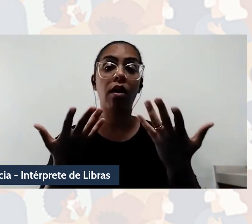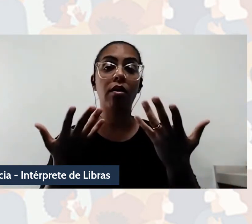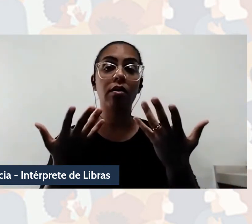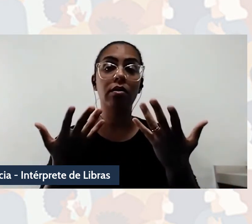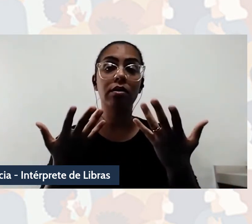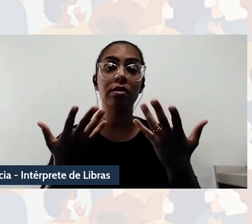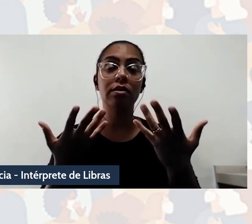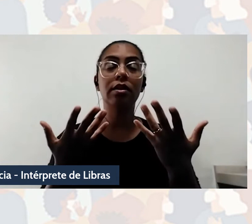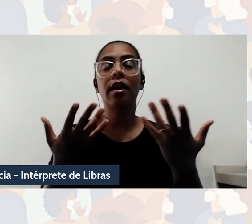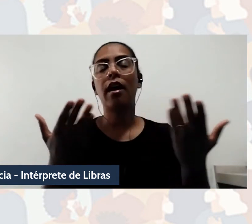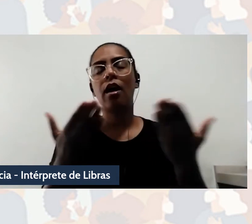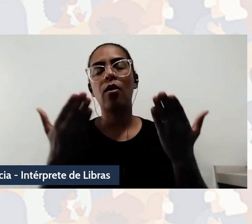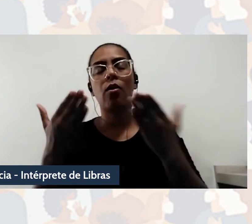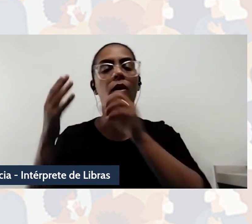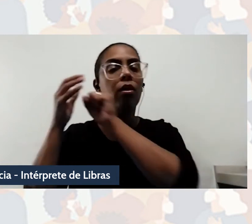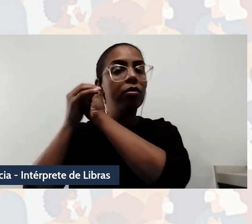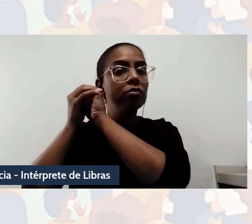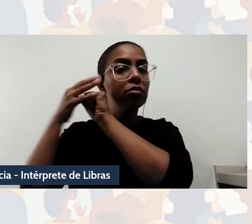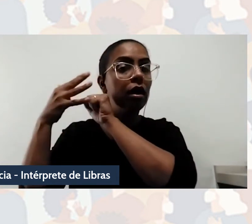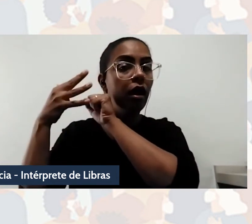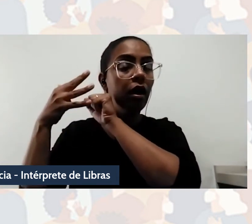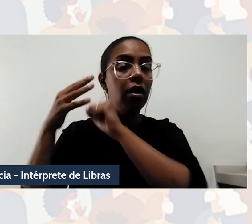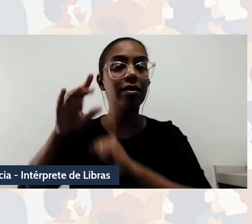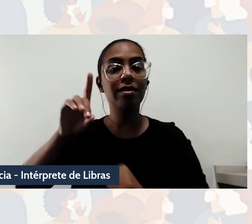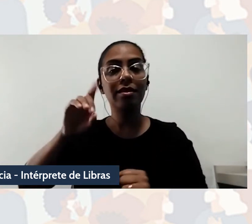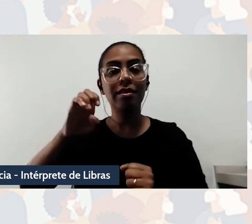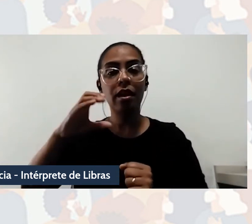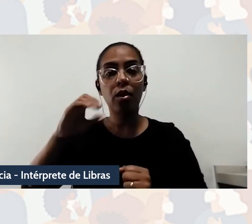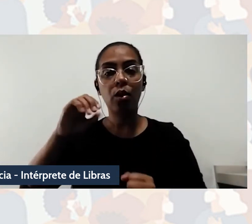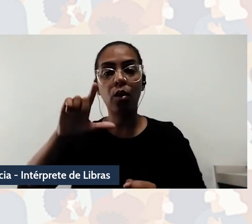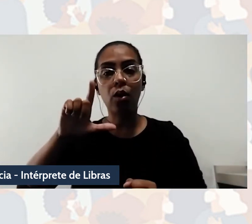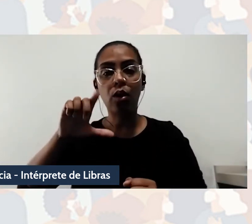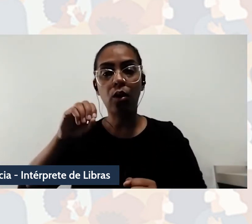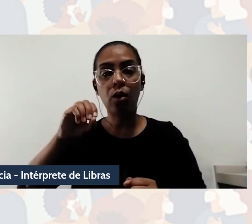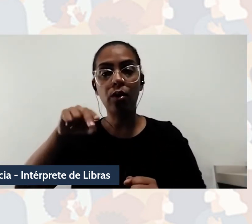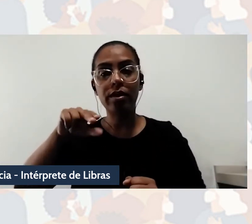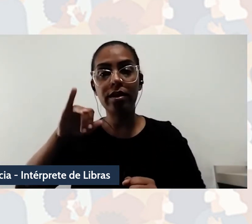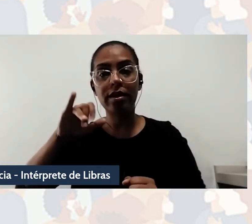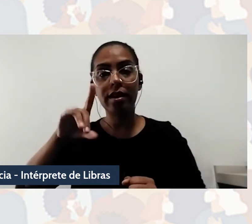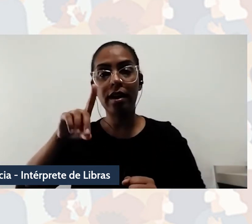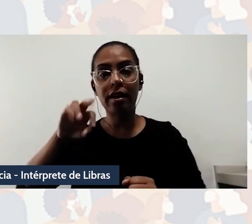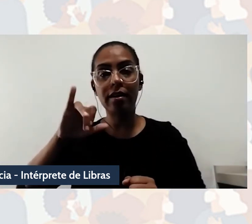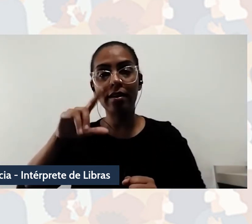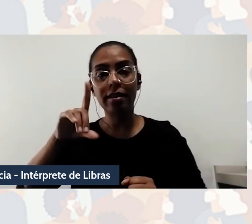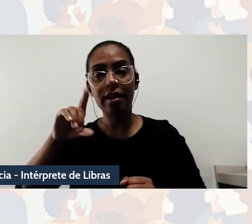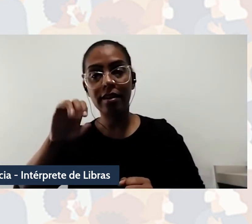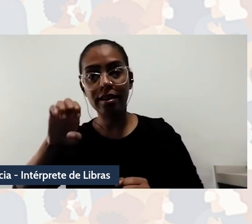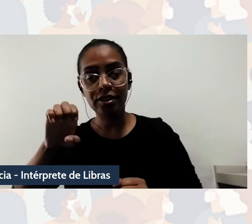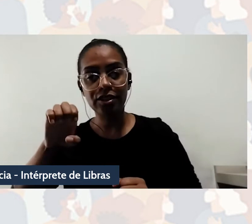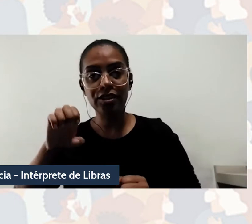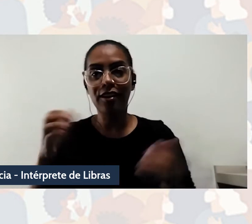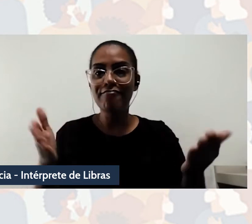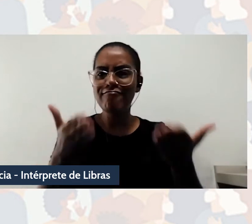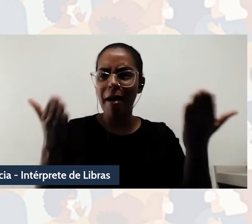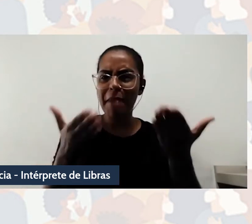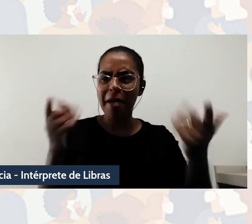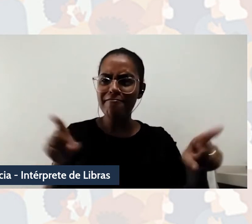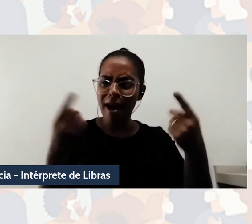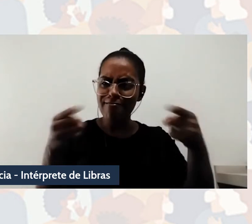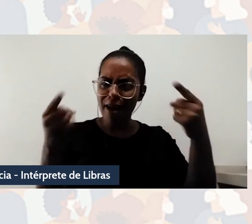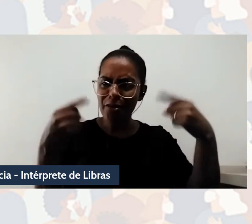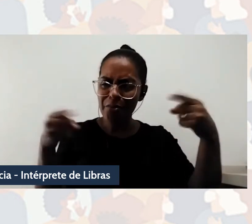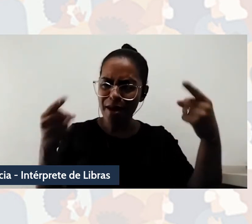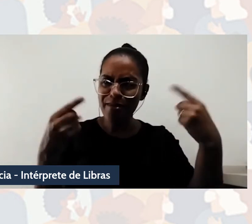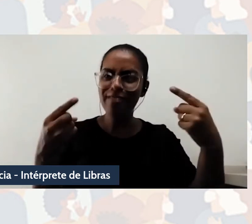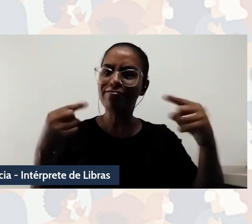decolonialidade como um viés provocativo, provoca, sacode, isso a gente sabe, mas também